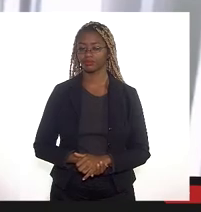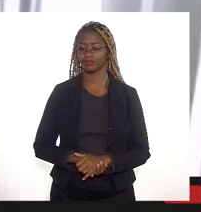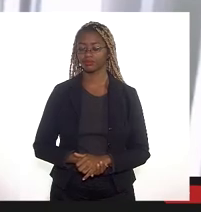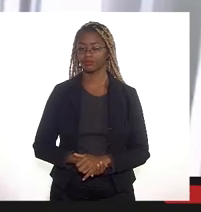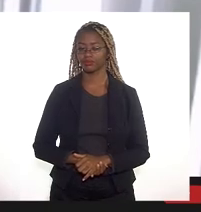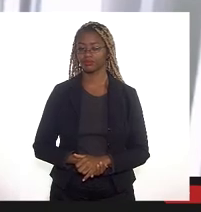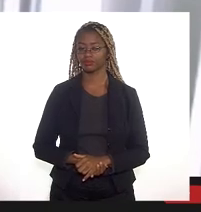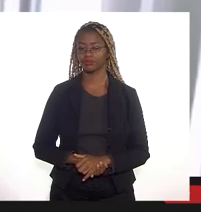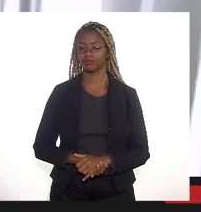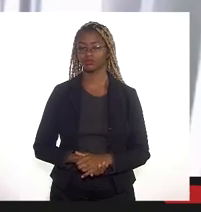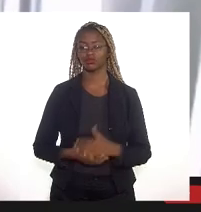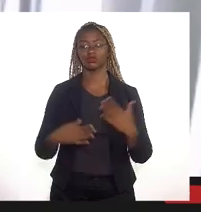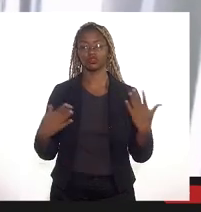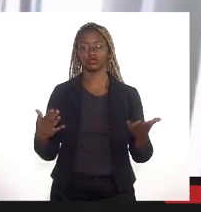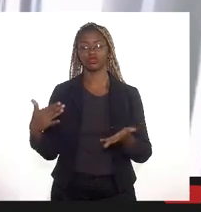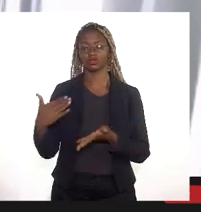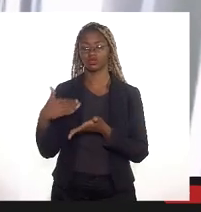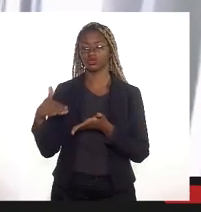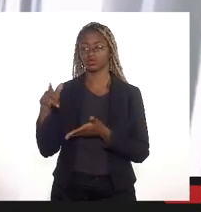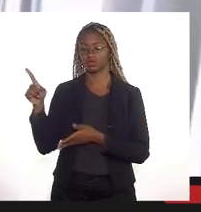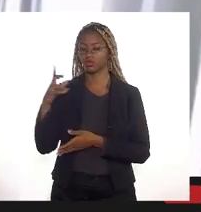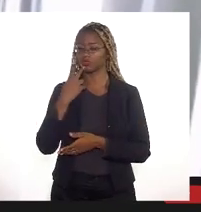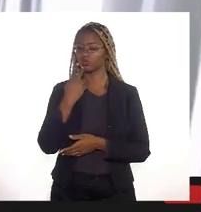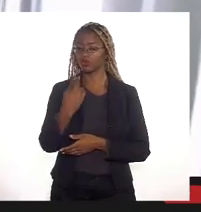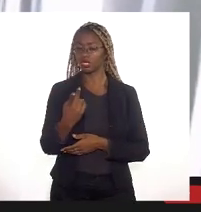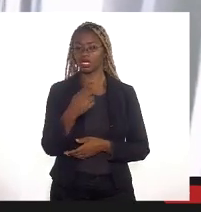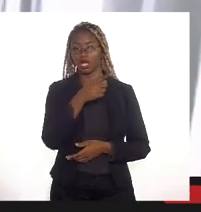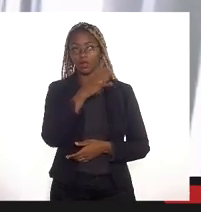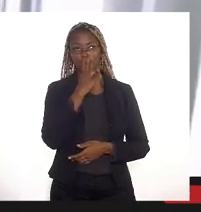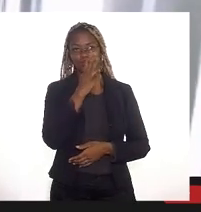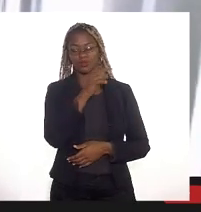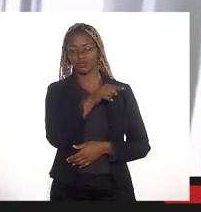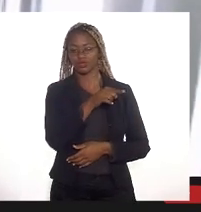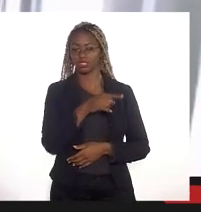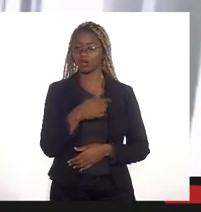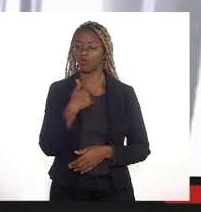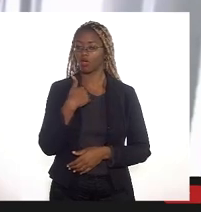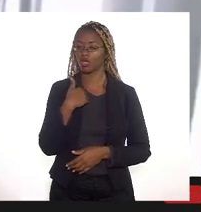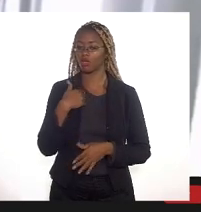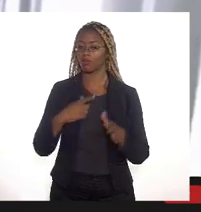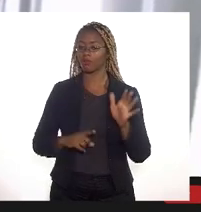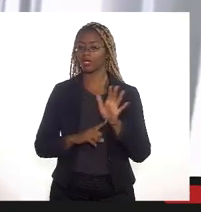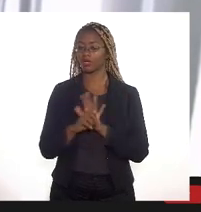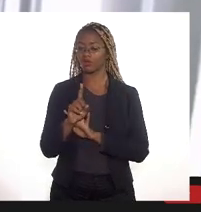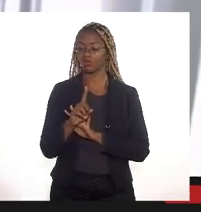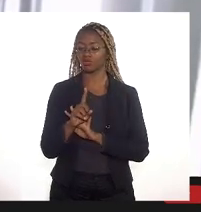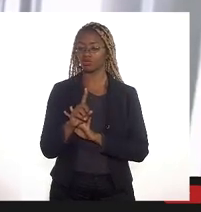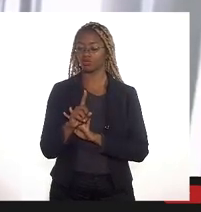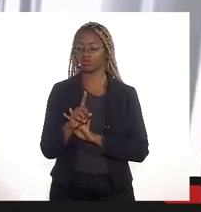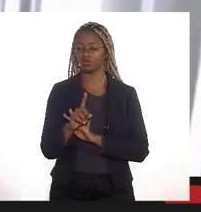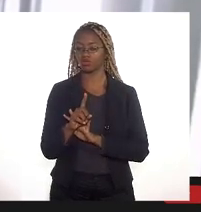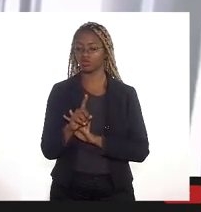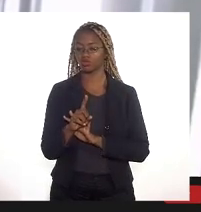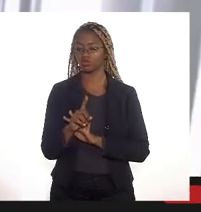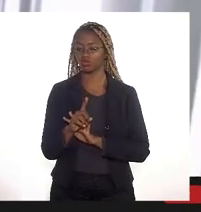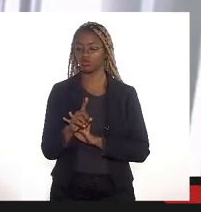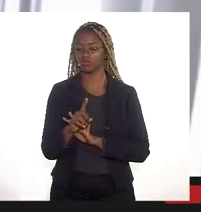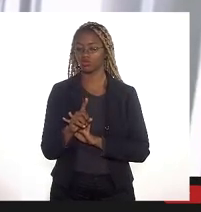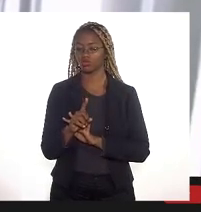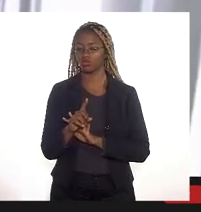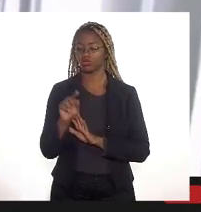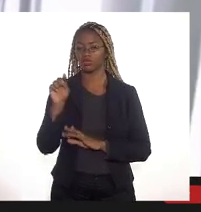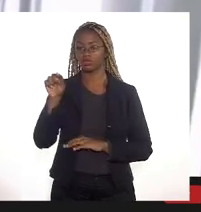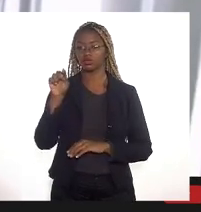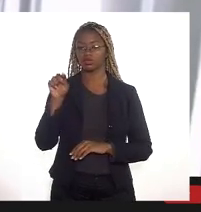antes de passar o secretário para comentar essa observação feita pela Isabelle eu pergunto eu pergunto ao